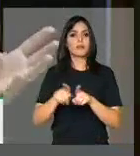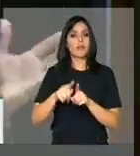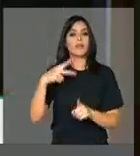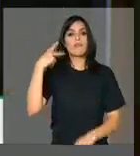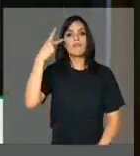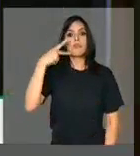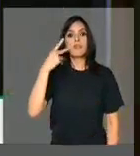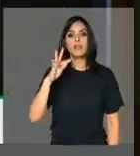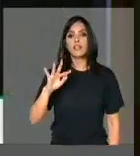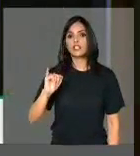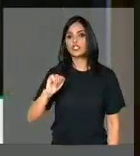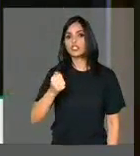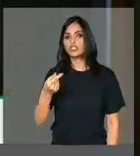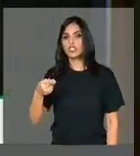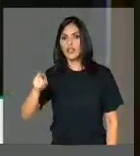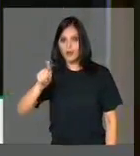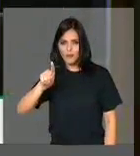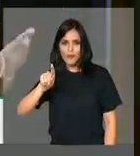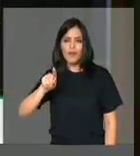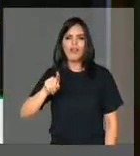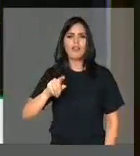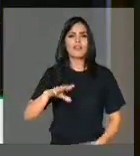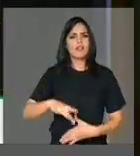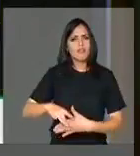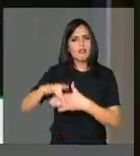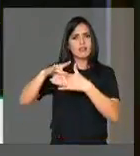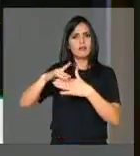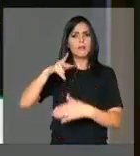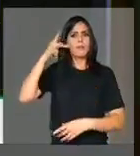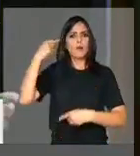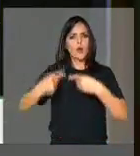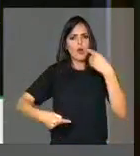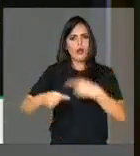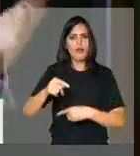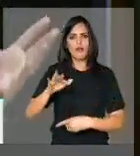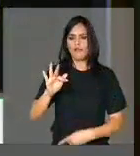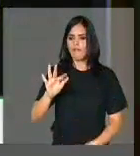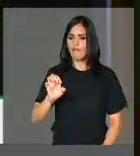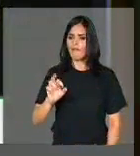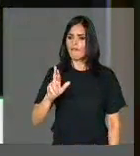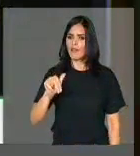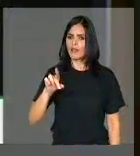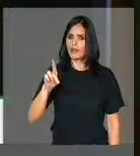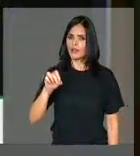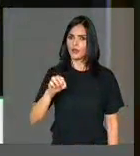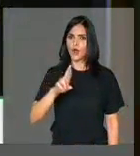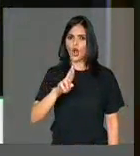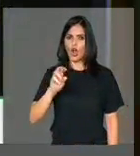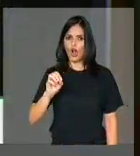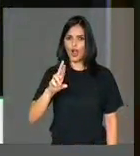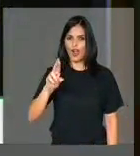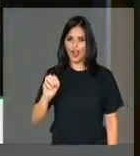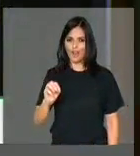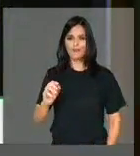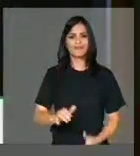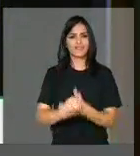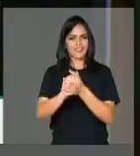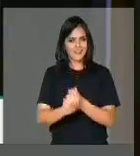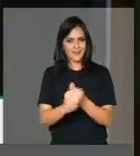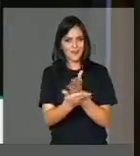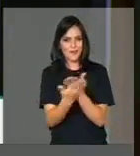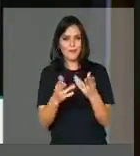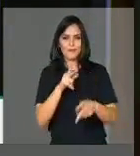Tião, vereador de Boipeba e da liderança política Fernando Roró, eu quero cumprimentar toda a população